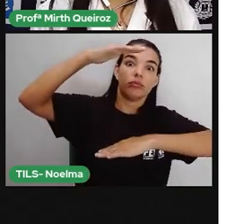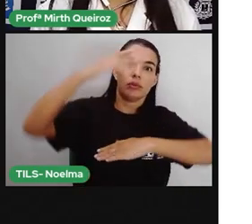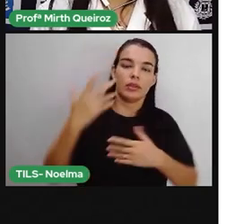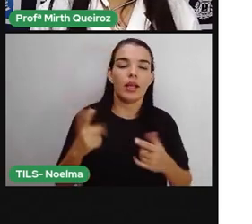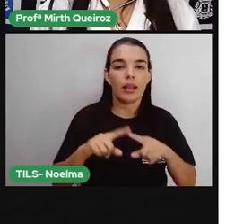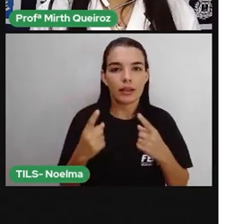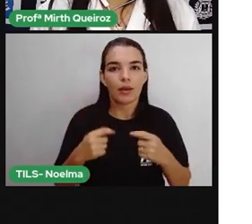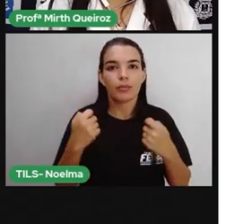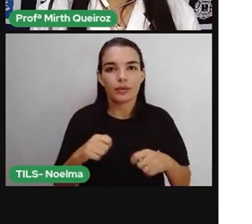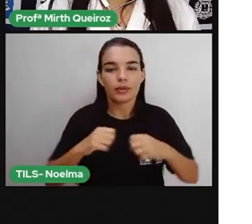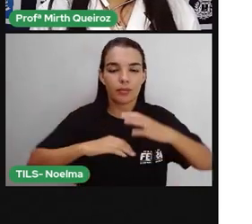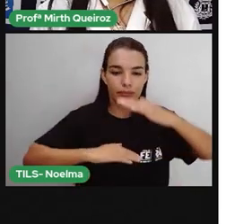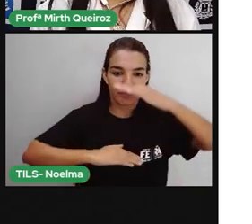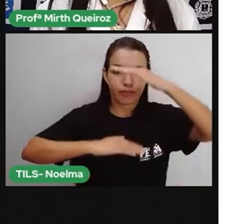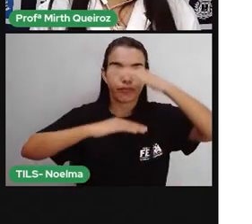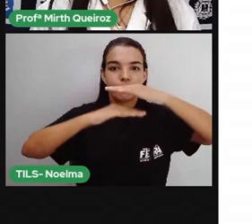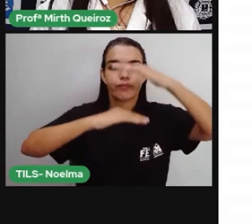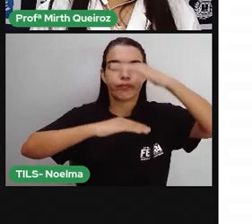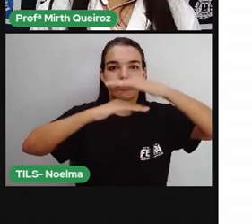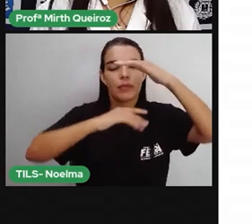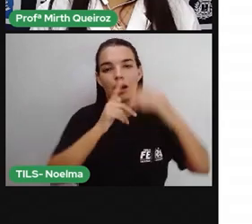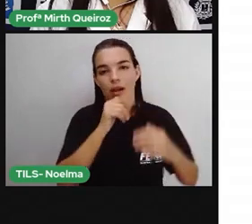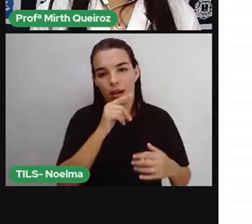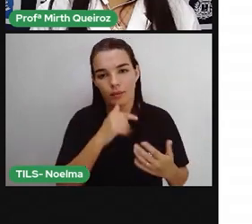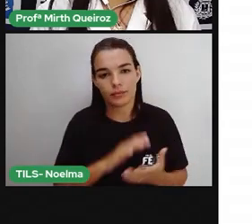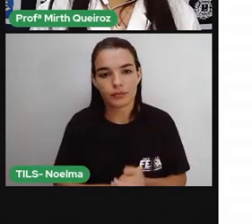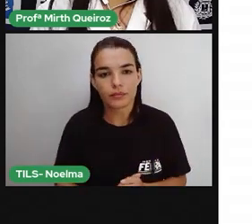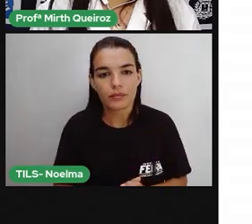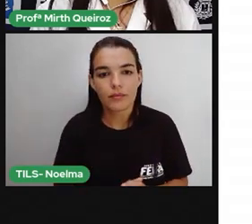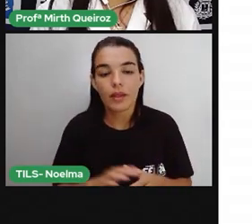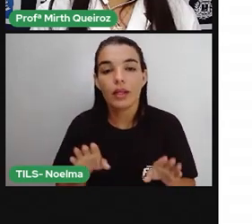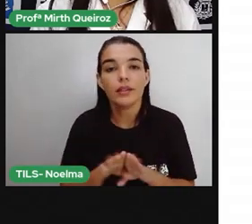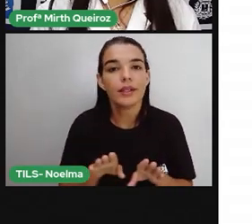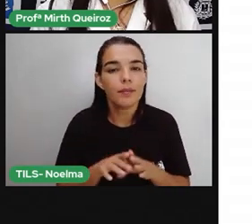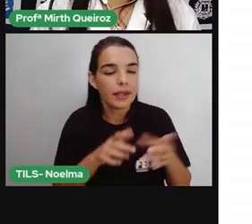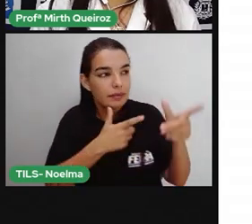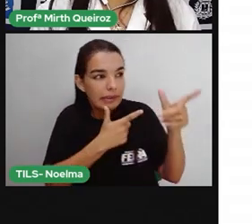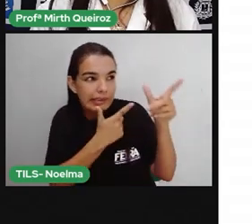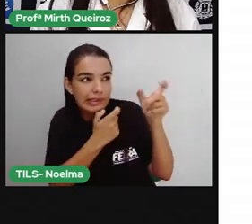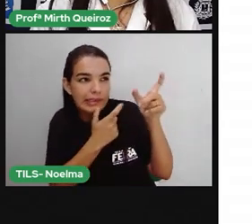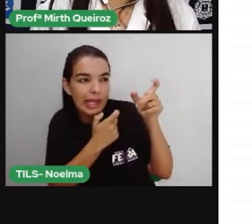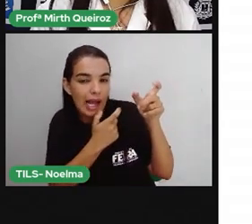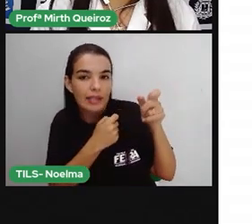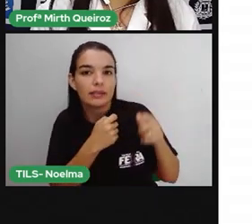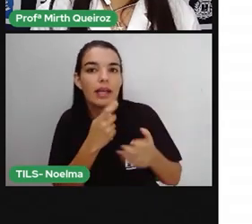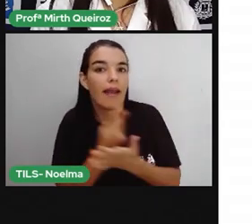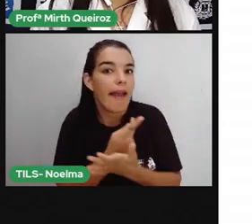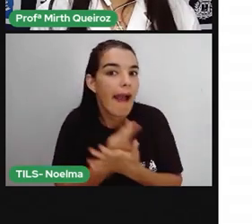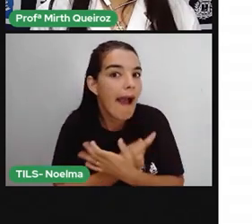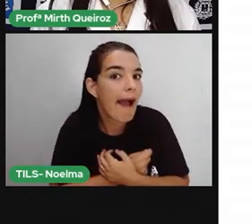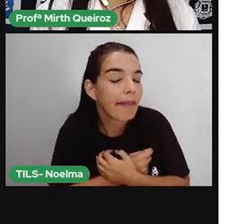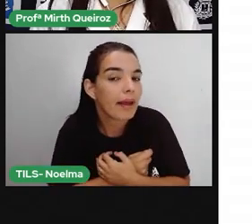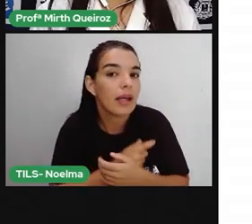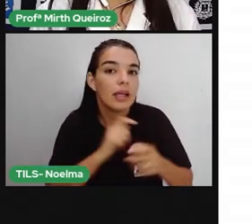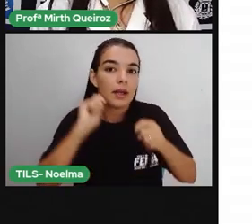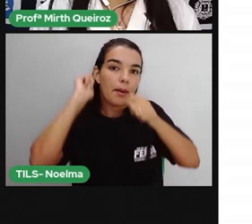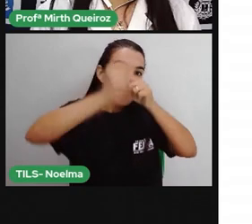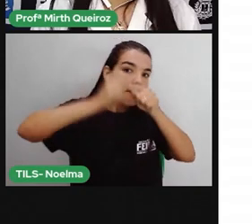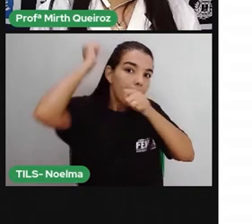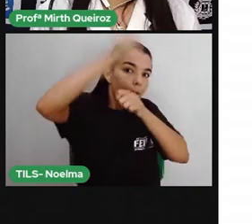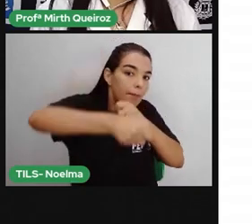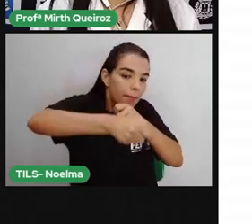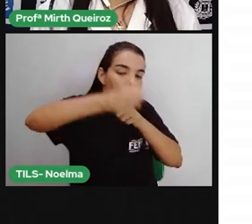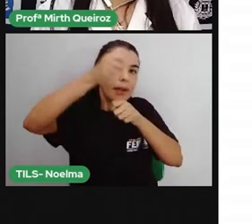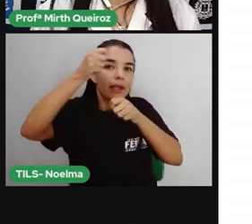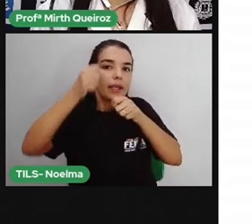inundações. As práticas ilegais também de caça e pesca na região também, é um